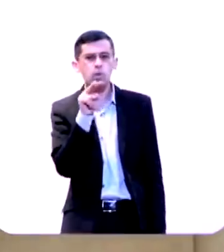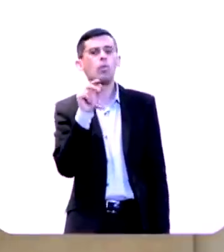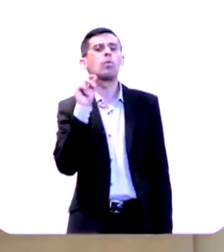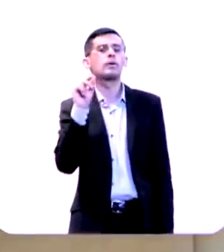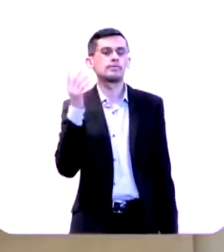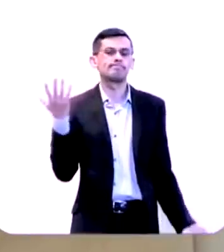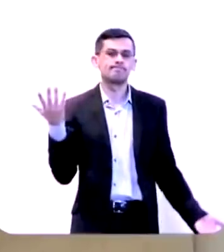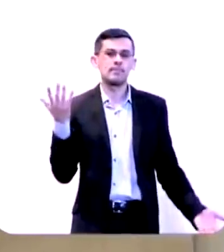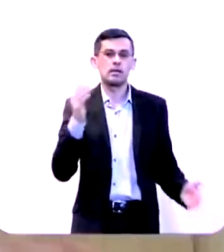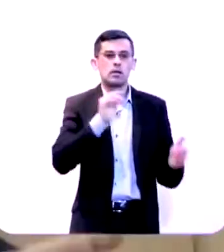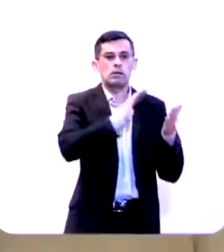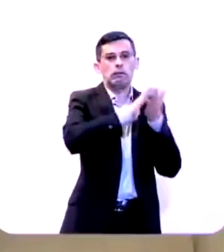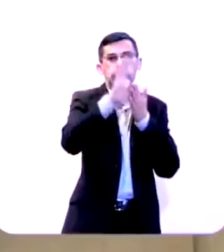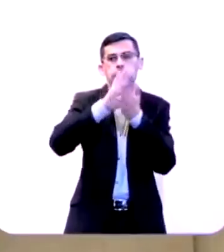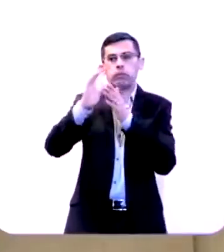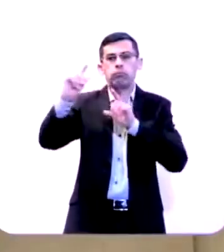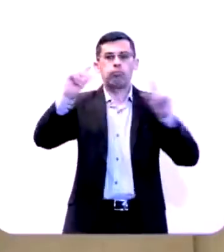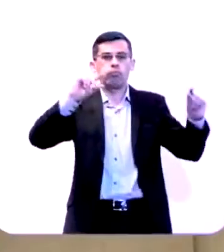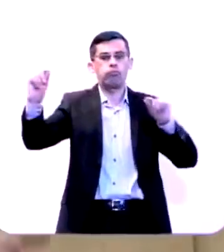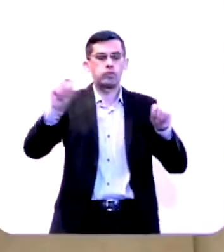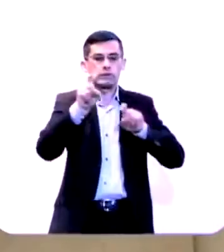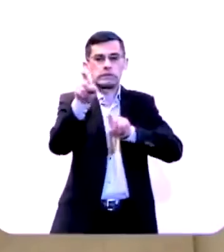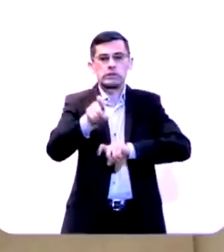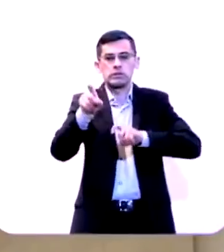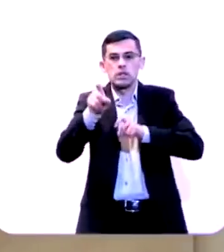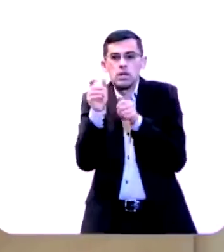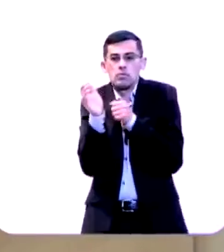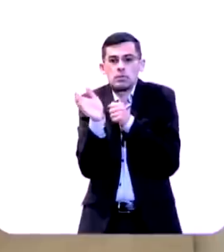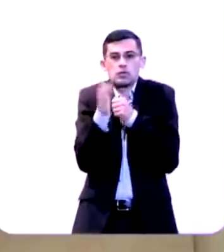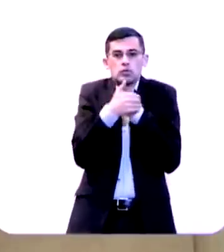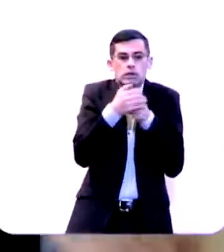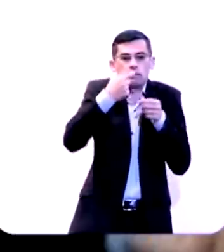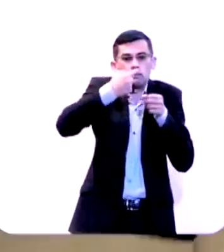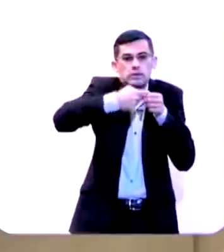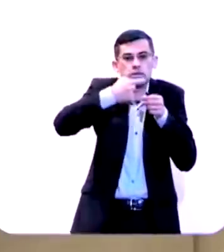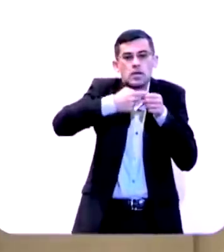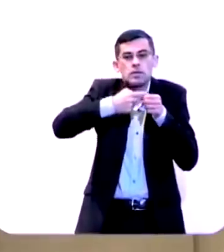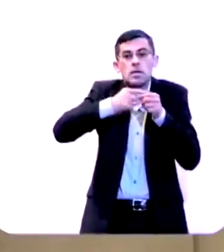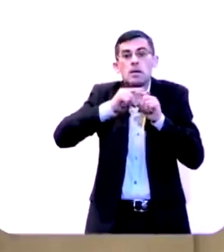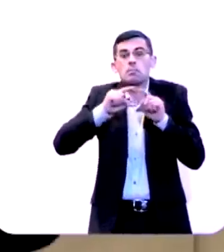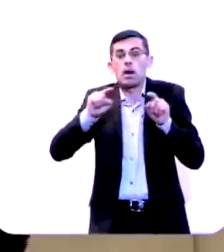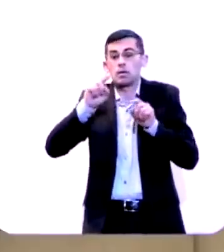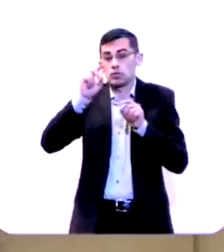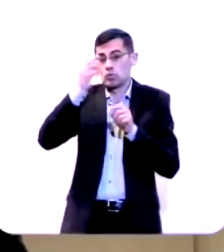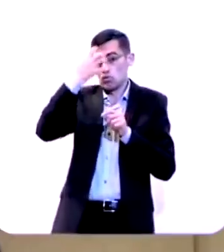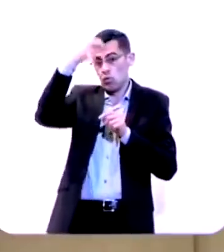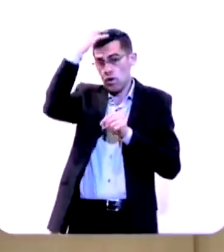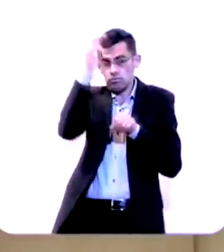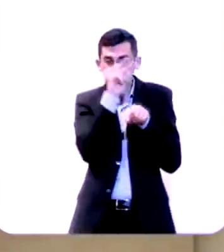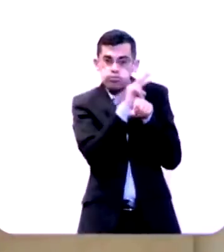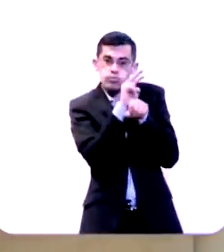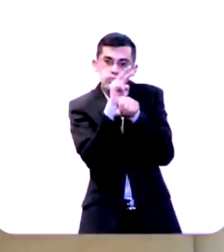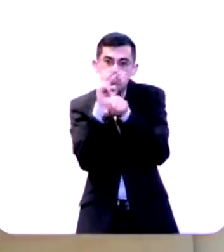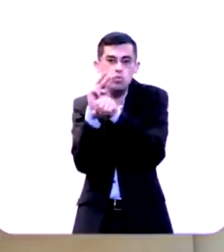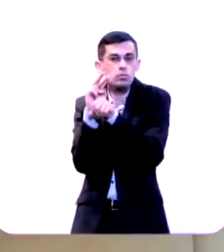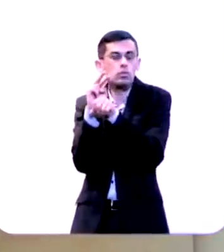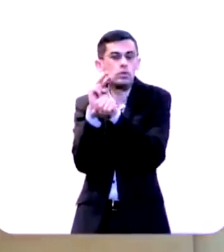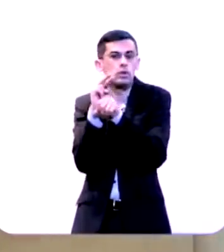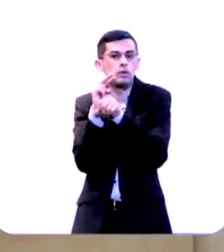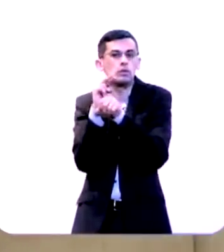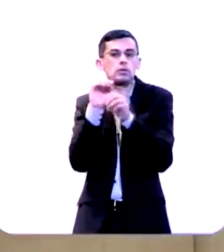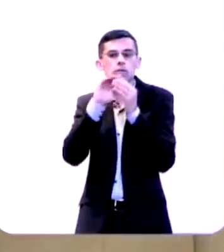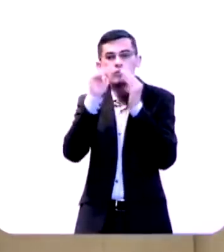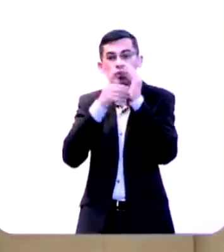estavam fugindo das suas fazendas para se esconderem na cidade e ele abrigou essas pessoas na cidade